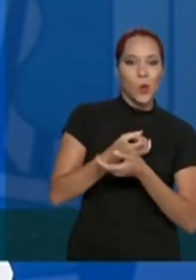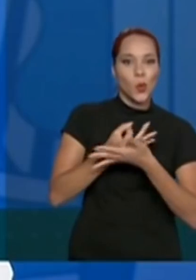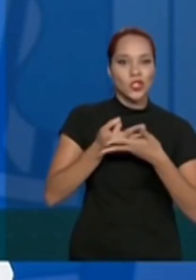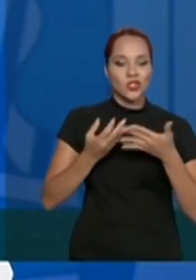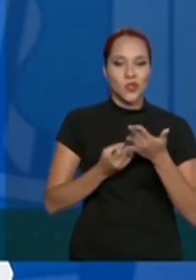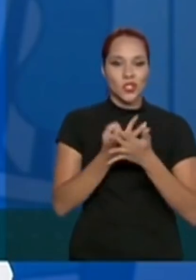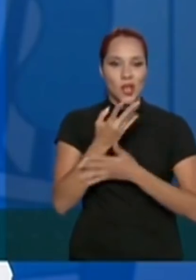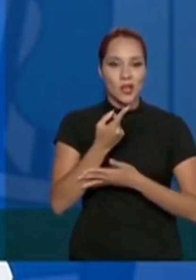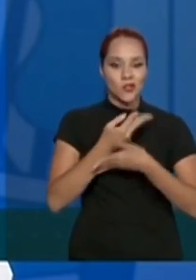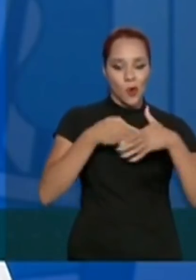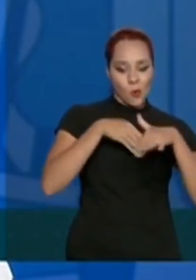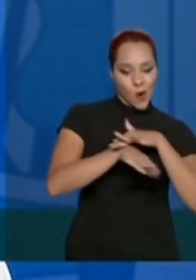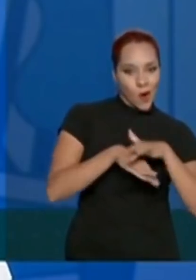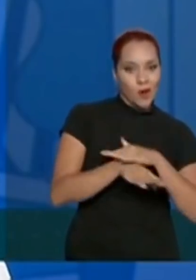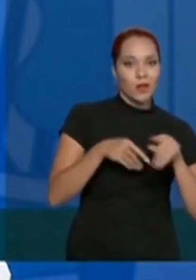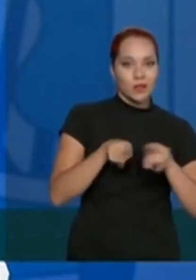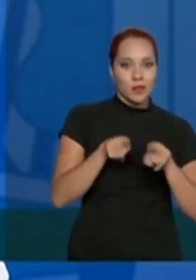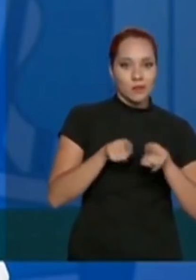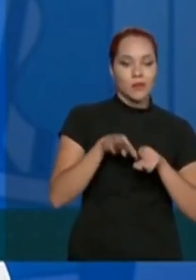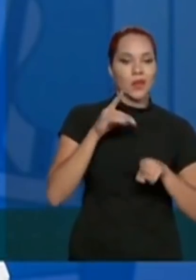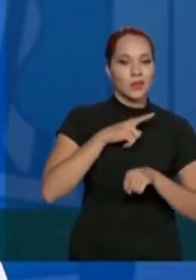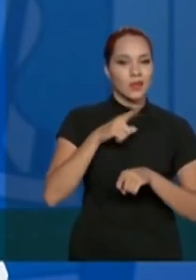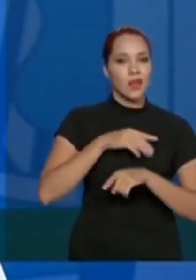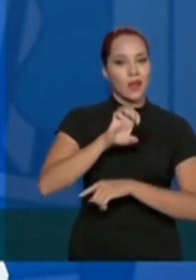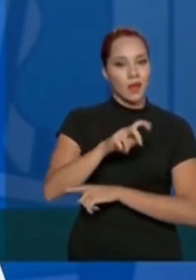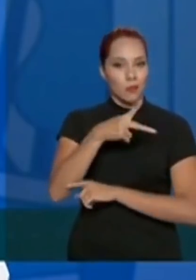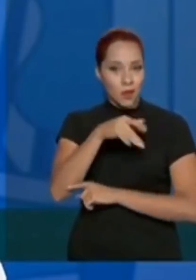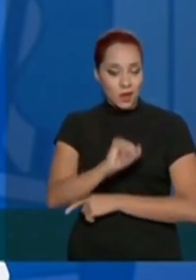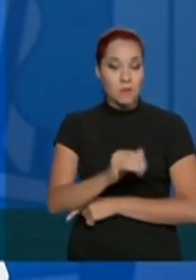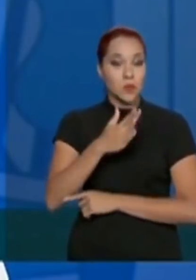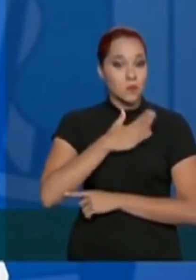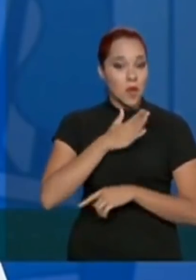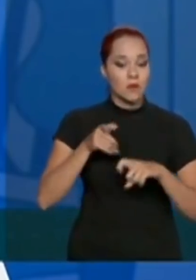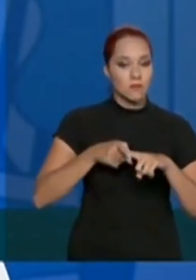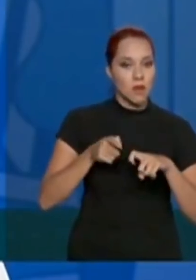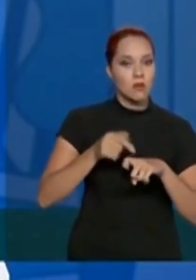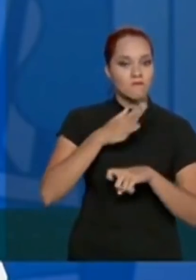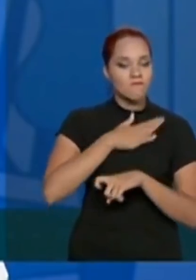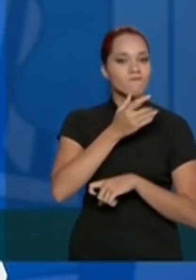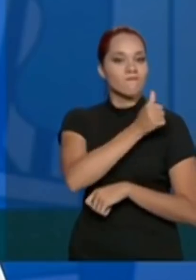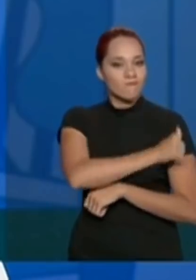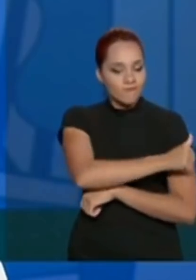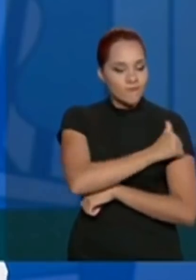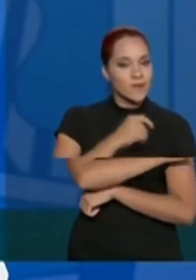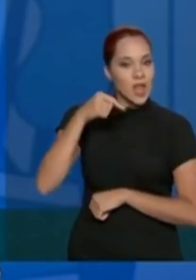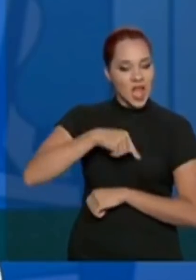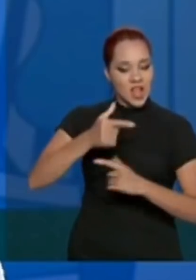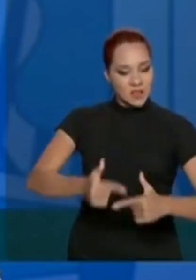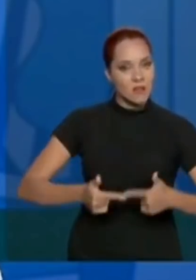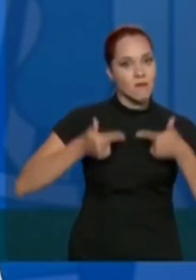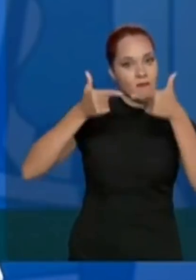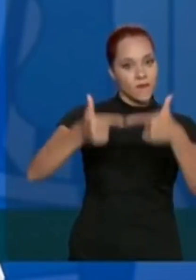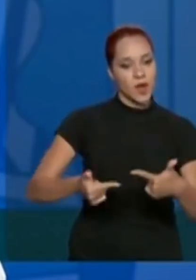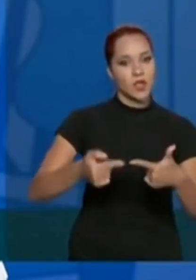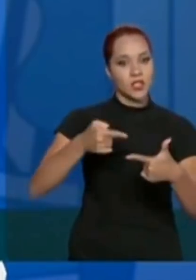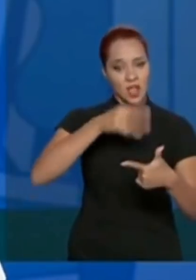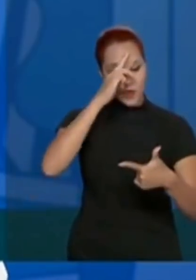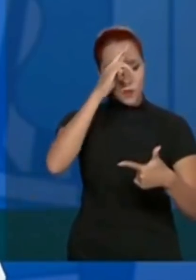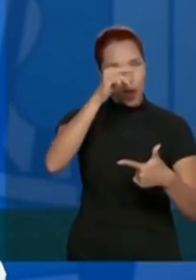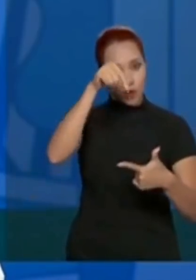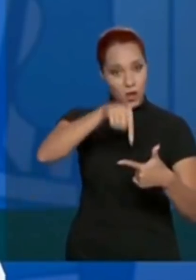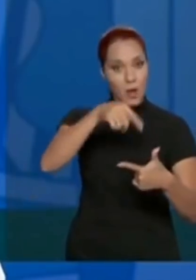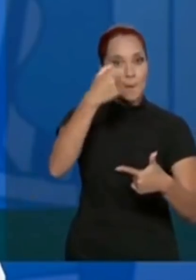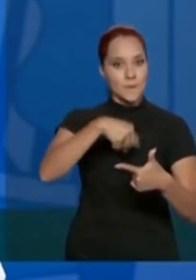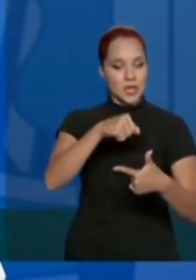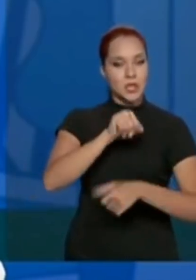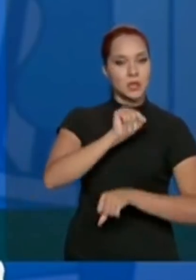equipamentos de proteção individual para os meus médicos, meus enfermeiros, eles estão na linha de frente, em respeito a eles, a gente